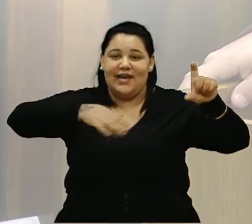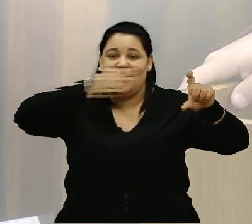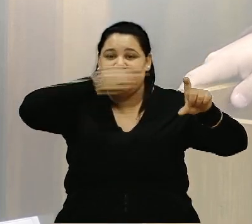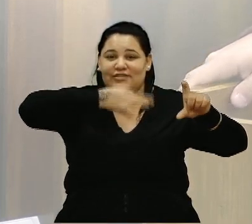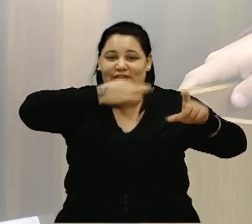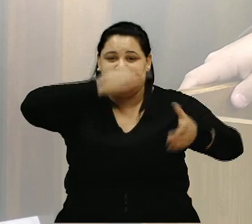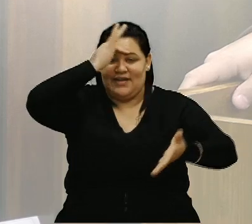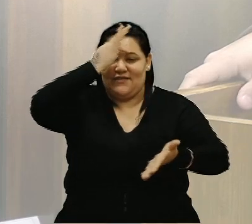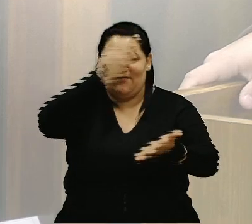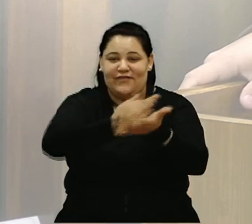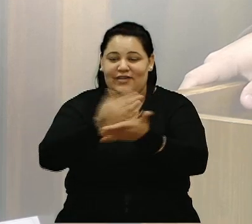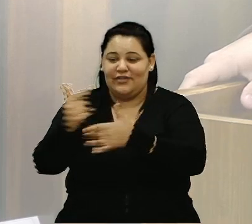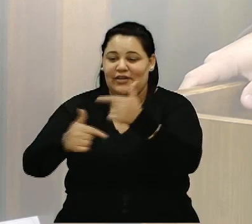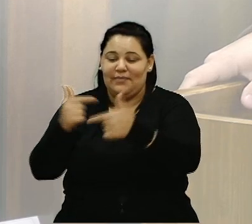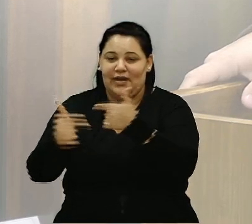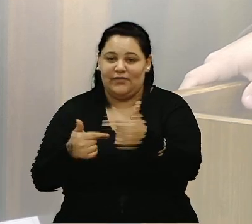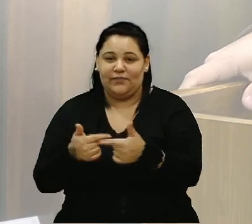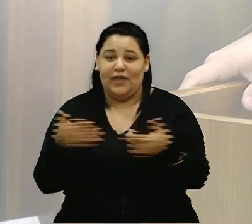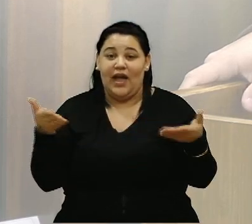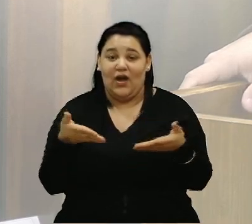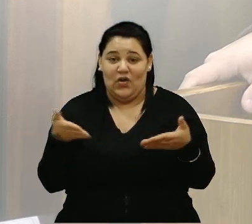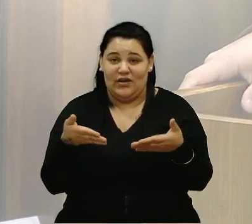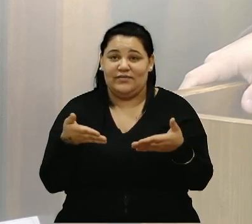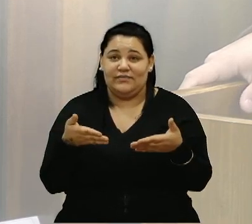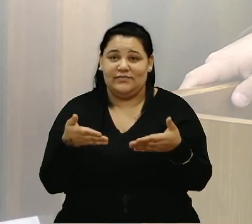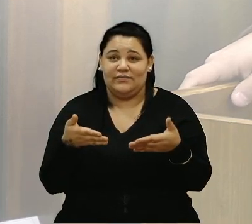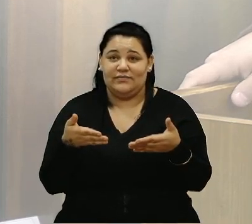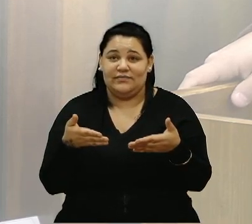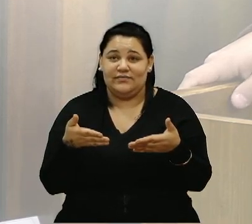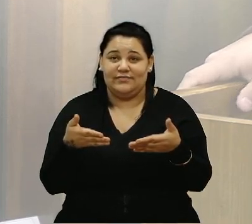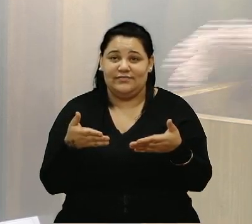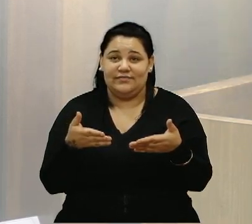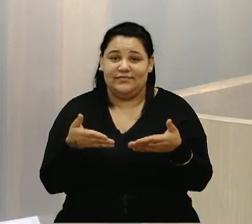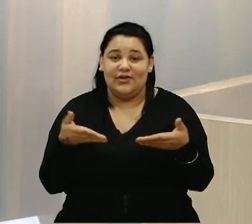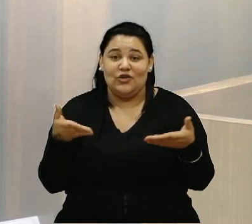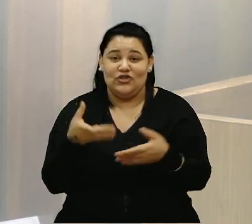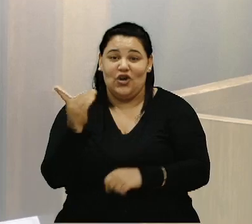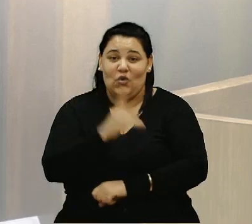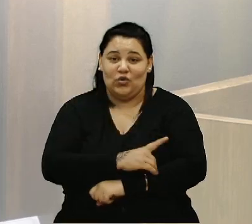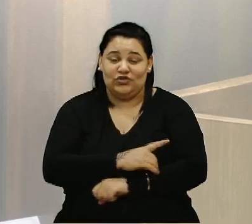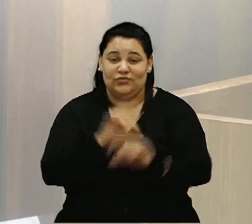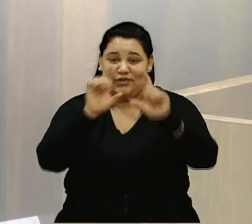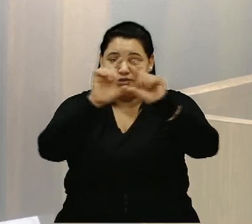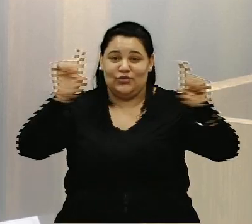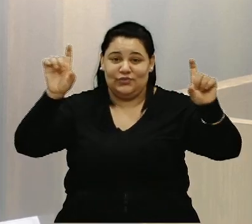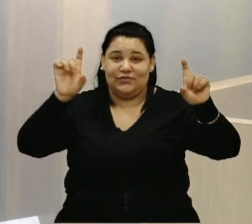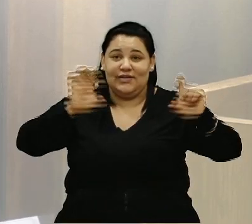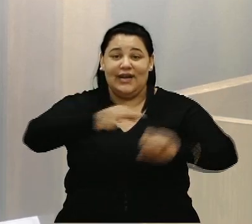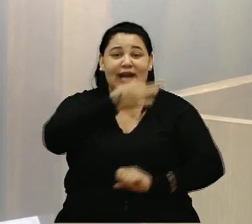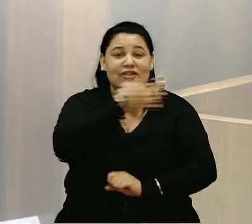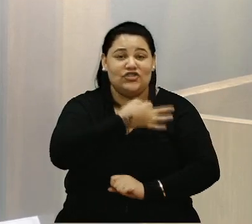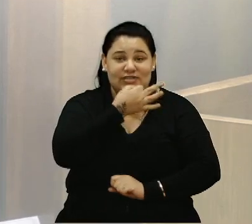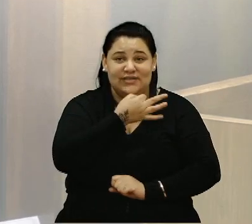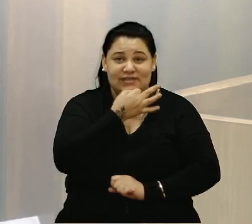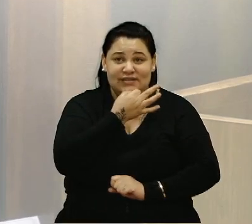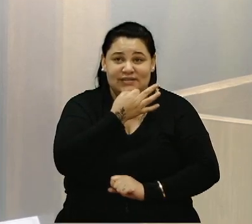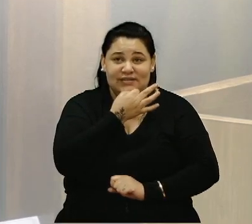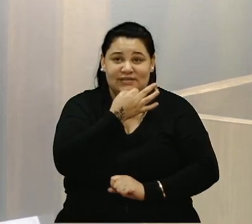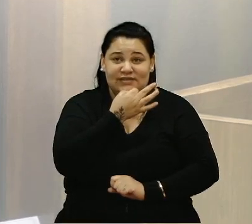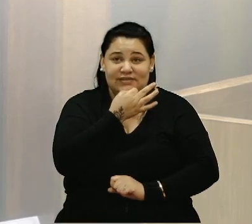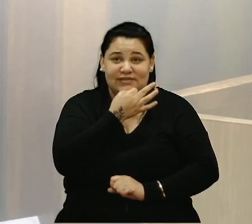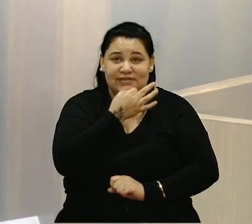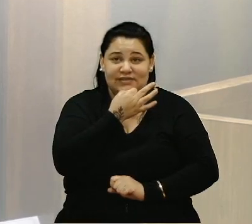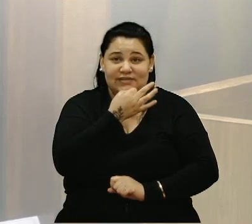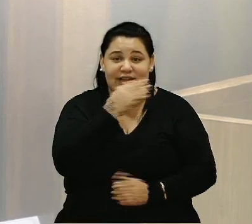Agora seria, os dias atuais, esse lema seria Caxias da Falta